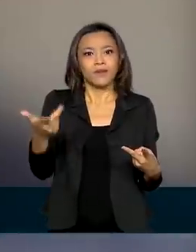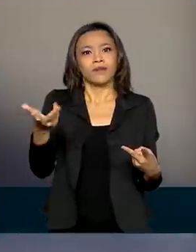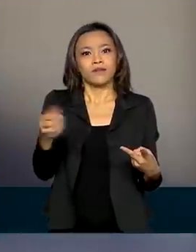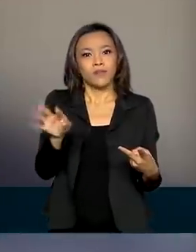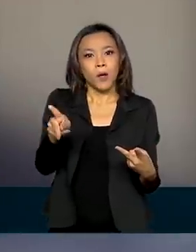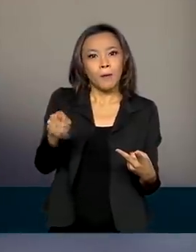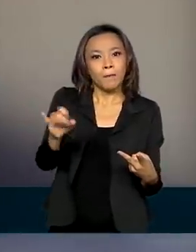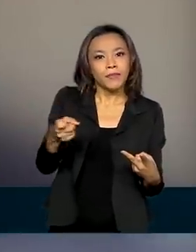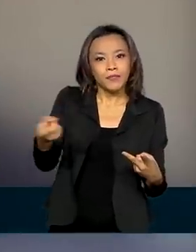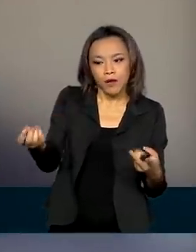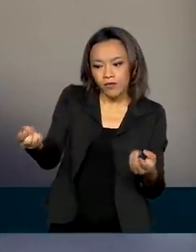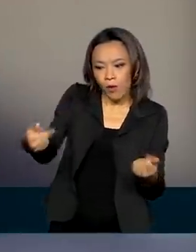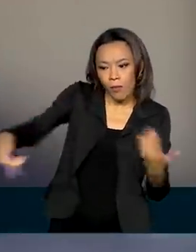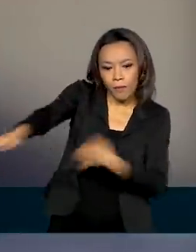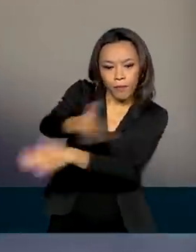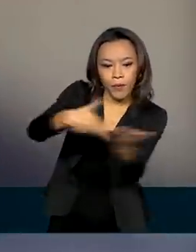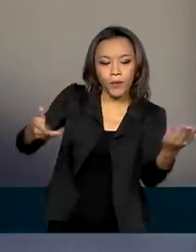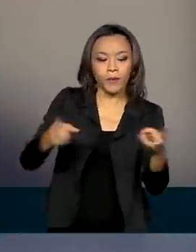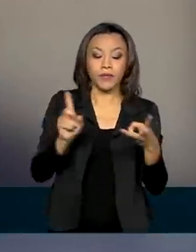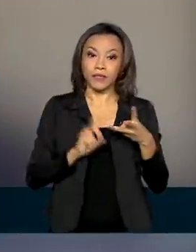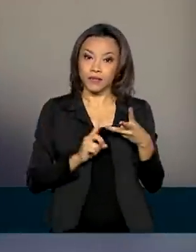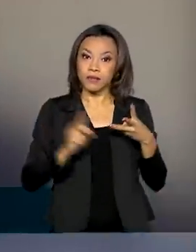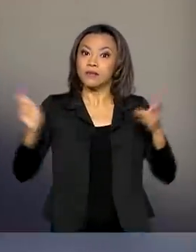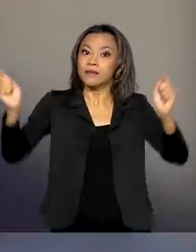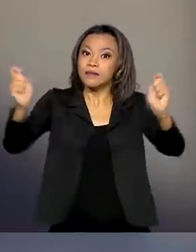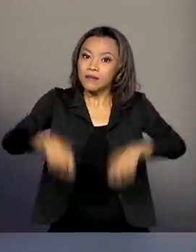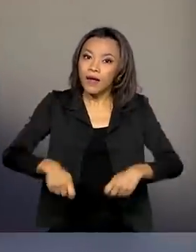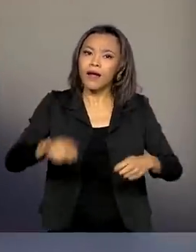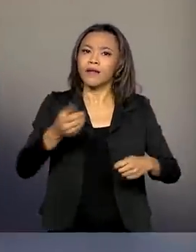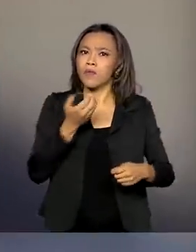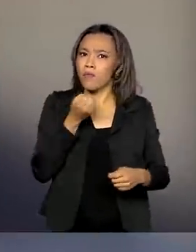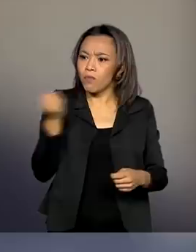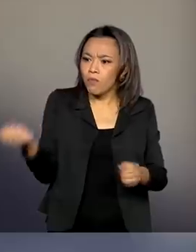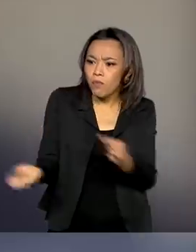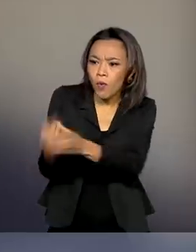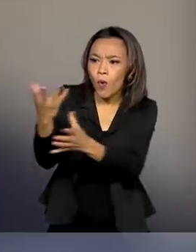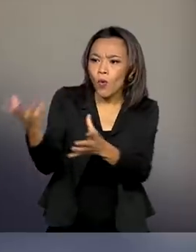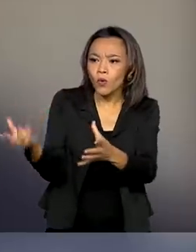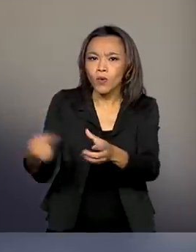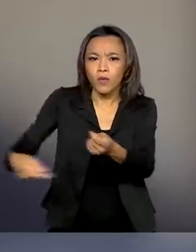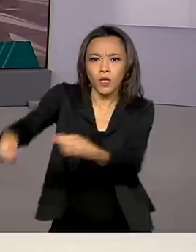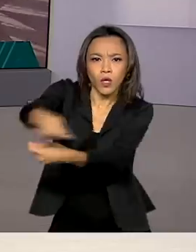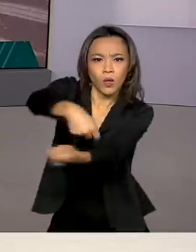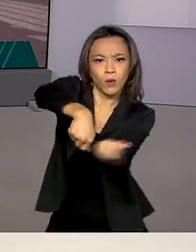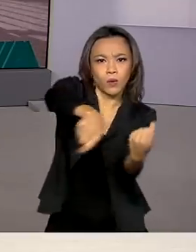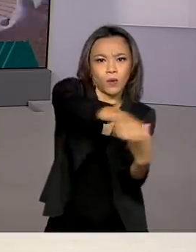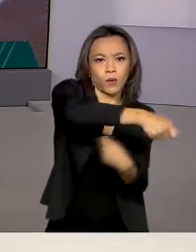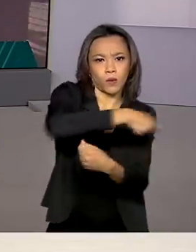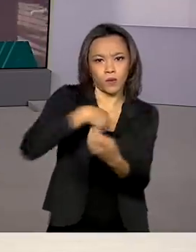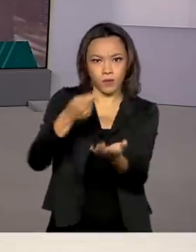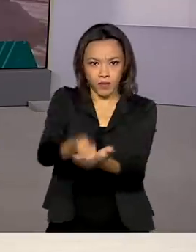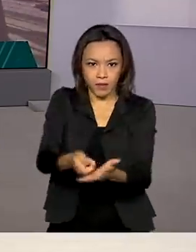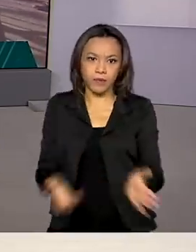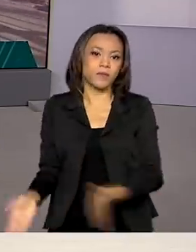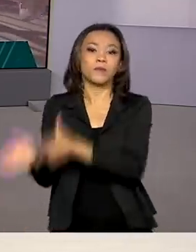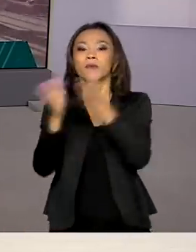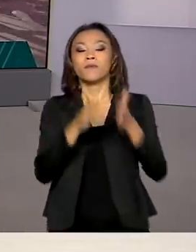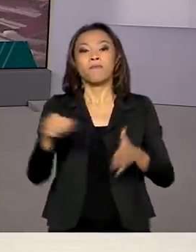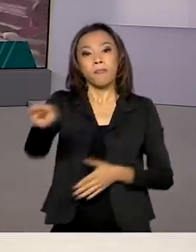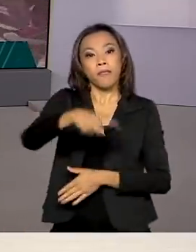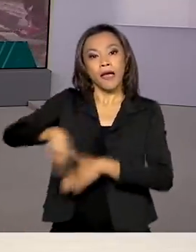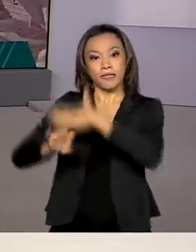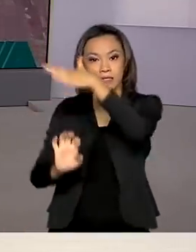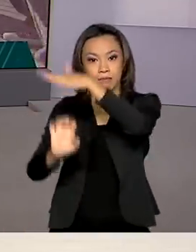arrecadação. E, em terceiro, pode gerar novas possibilidades de negócios de pagamentos móveis. As empresas que